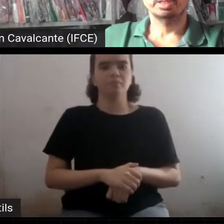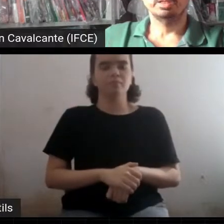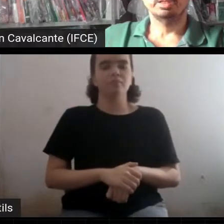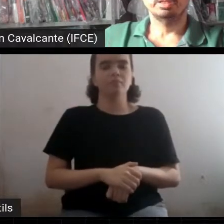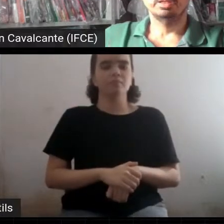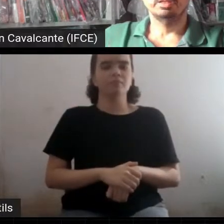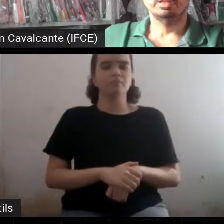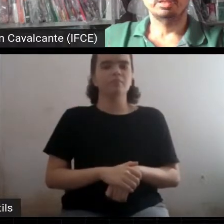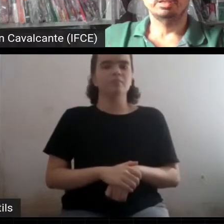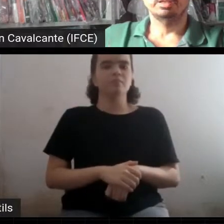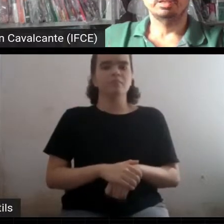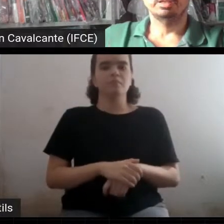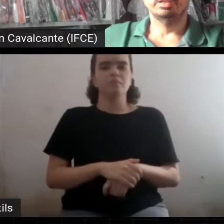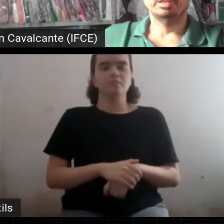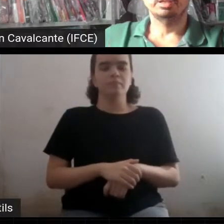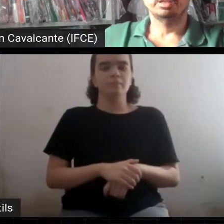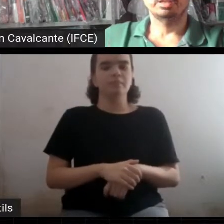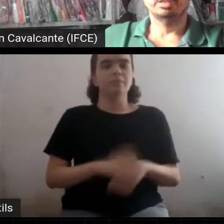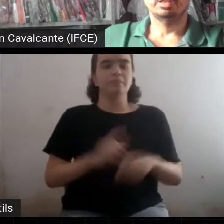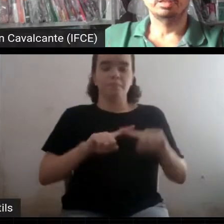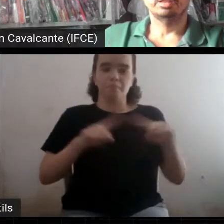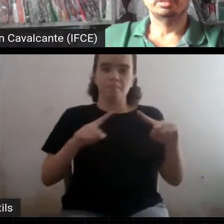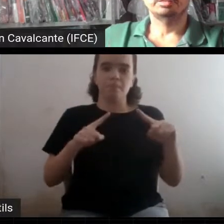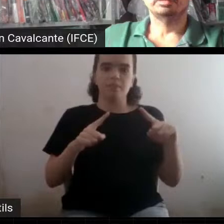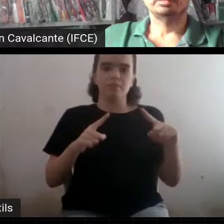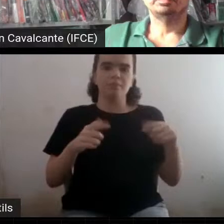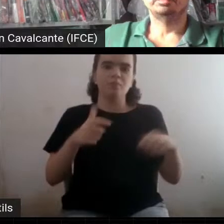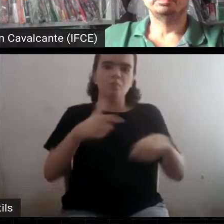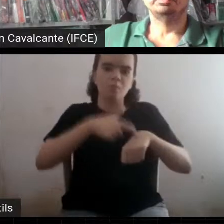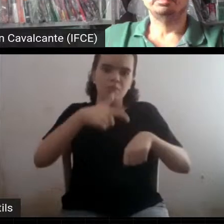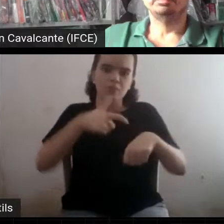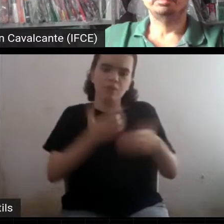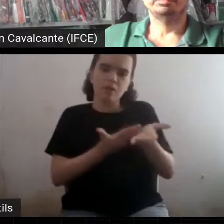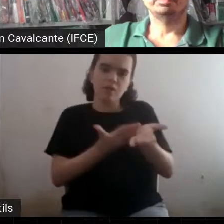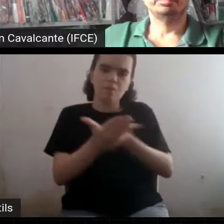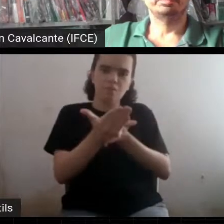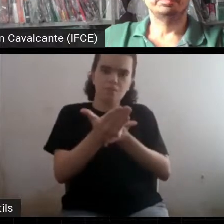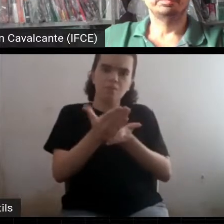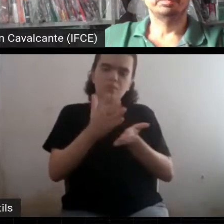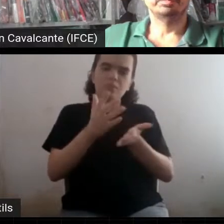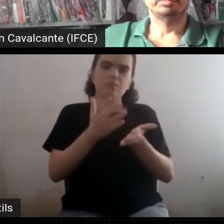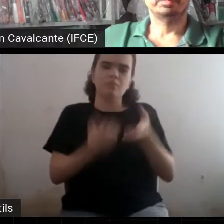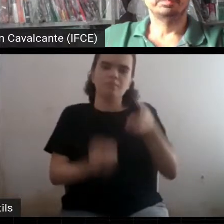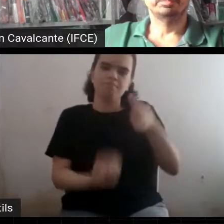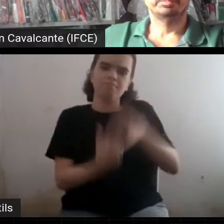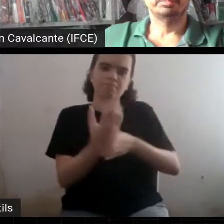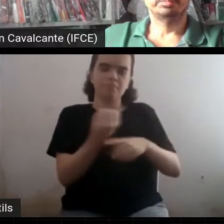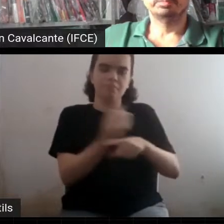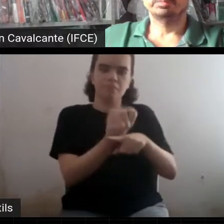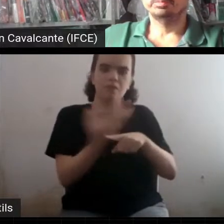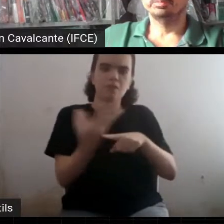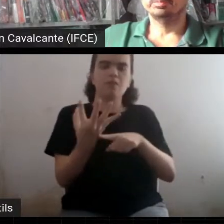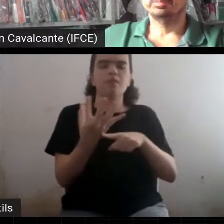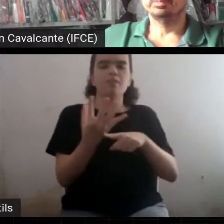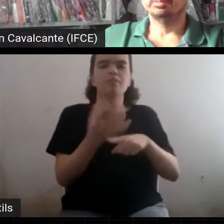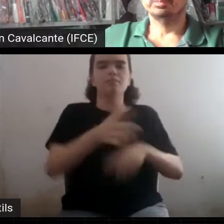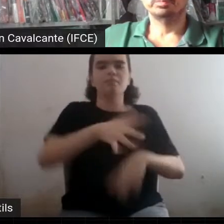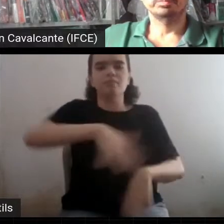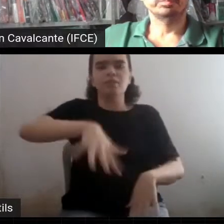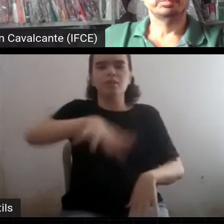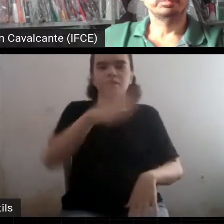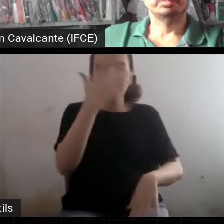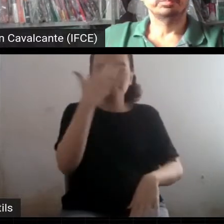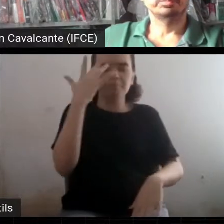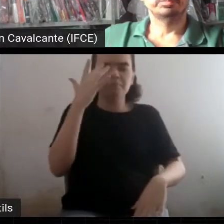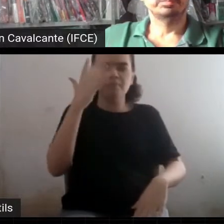aconteciam, mas aí a física começou a explicar e nós somos físicos. Nós trabalhamos com leis,